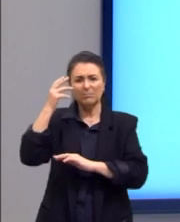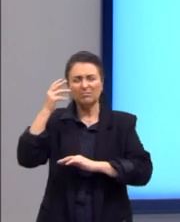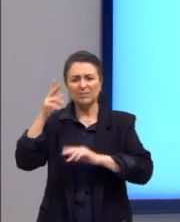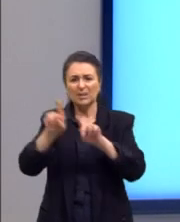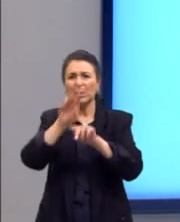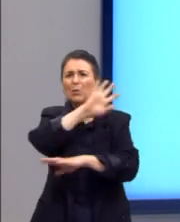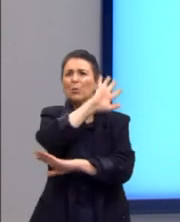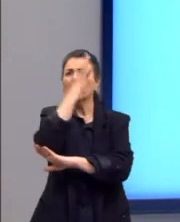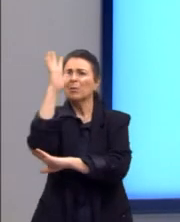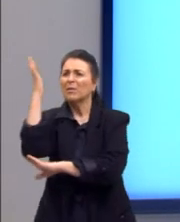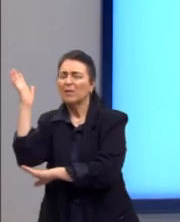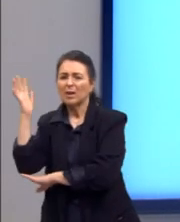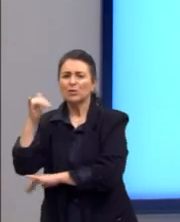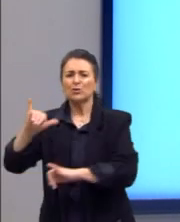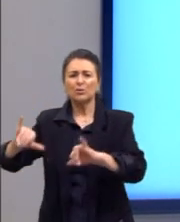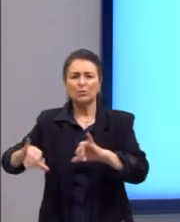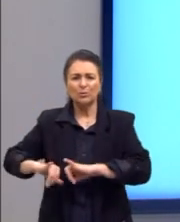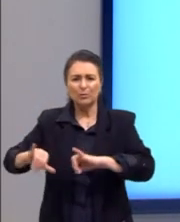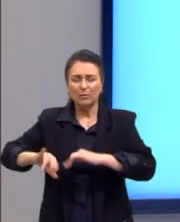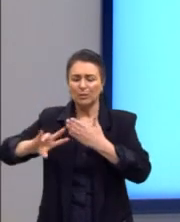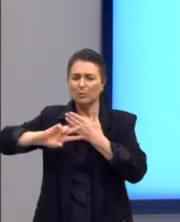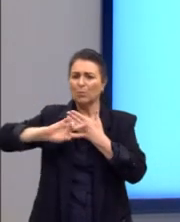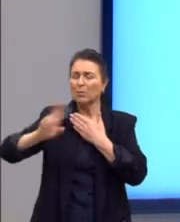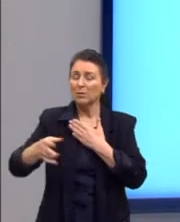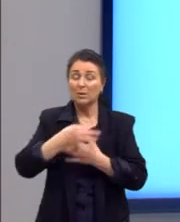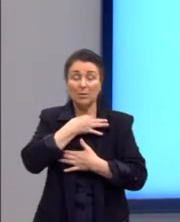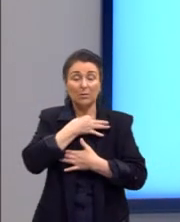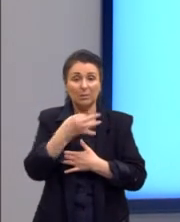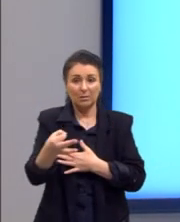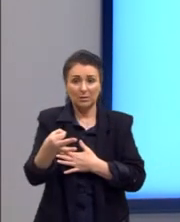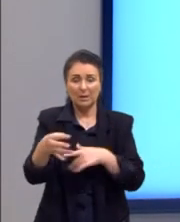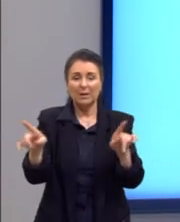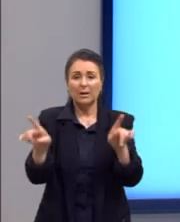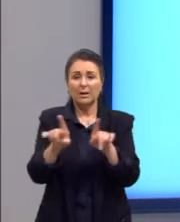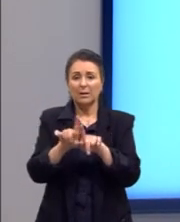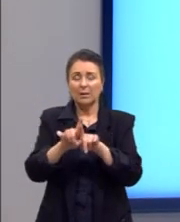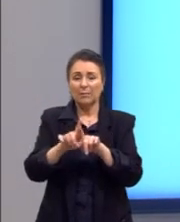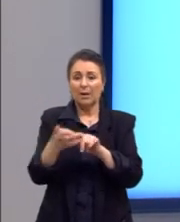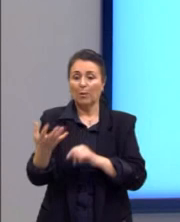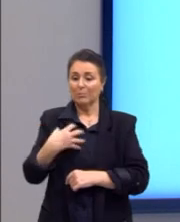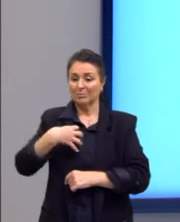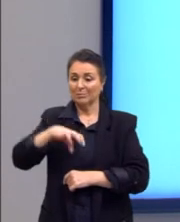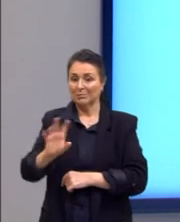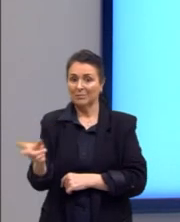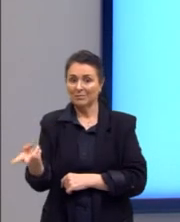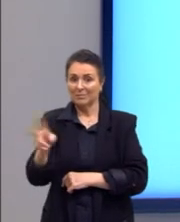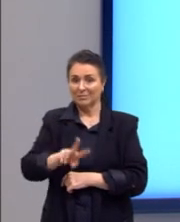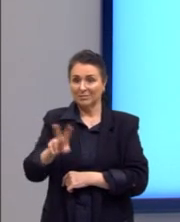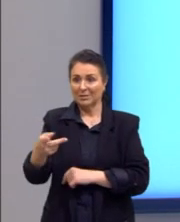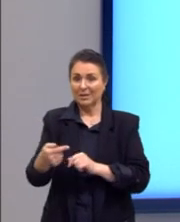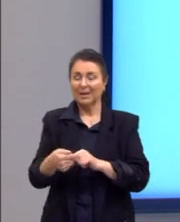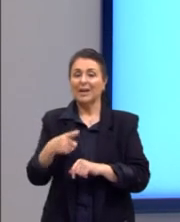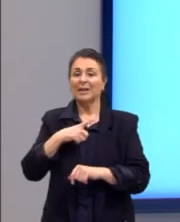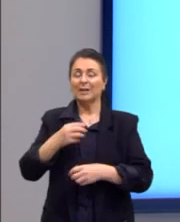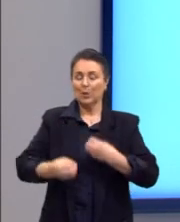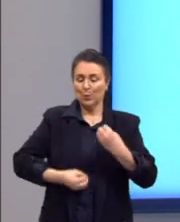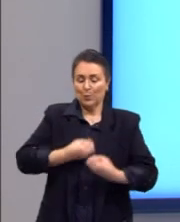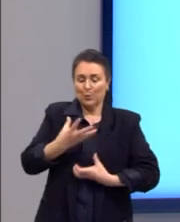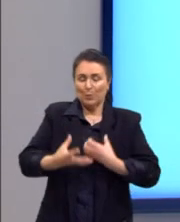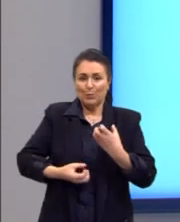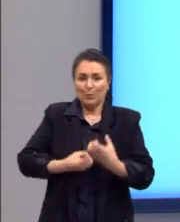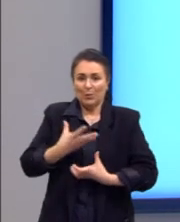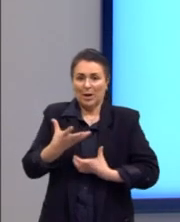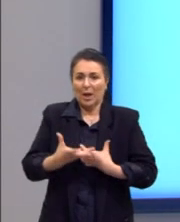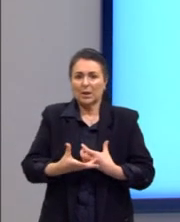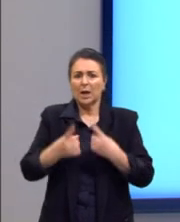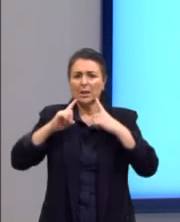ambiente, de ecossistemas, consequências terríveis. E aqui, em contraponto, eu trago um poeta surrealista que